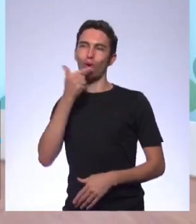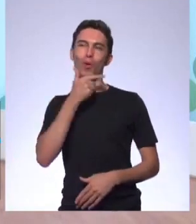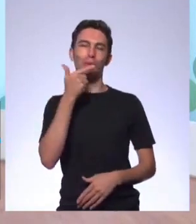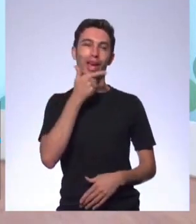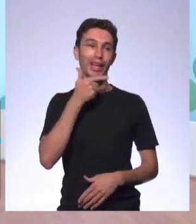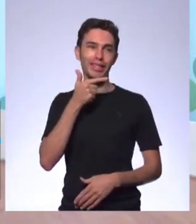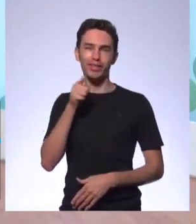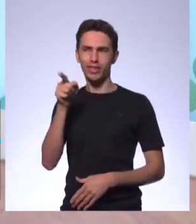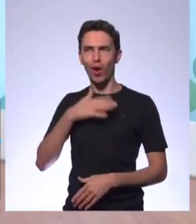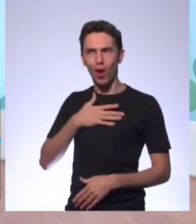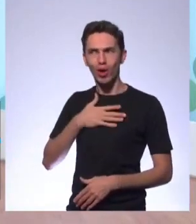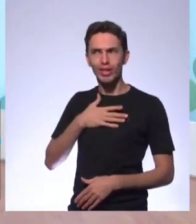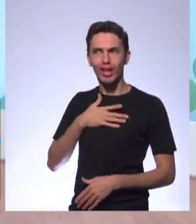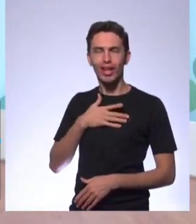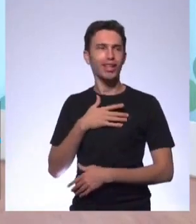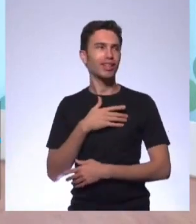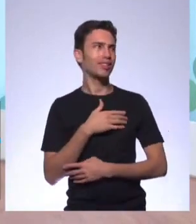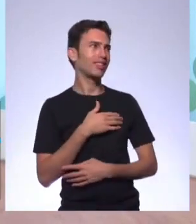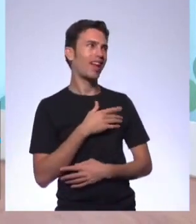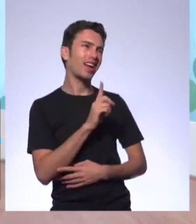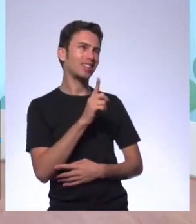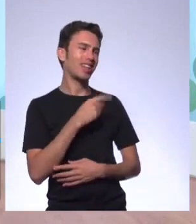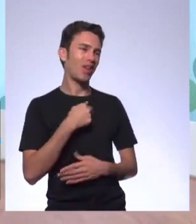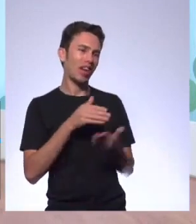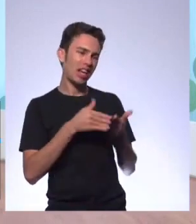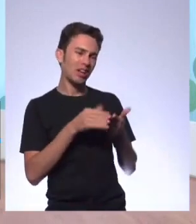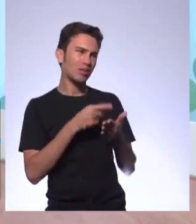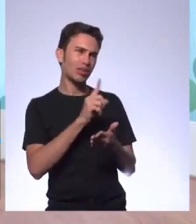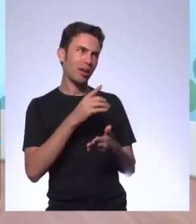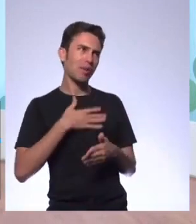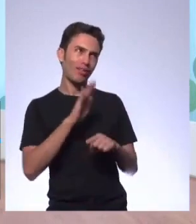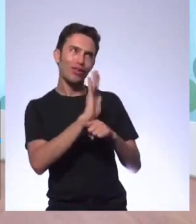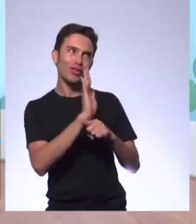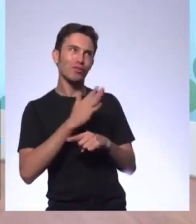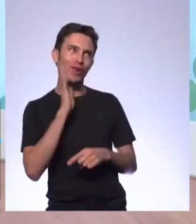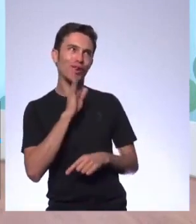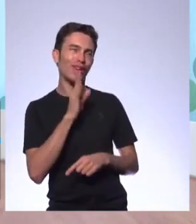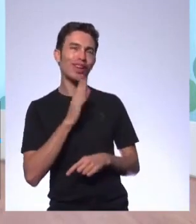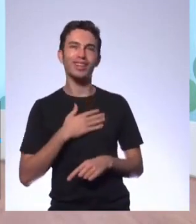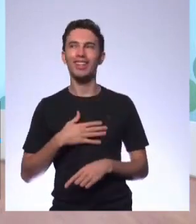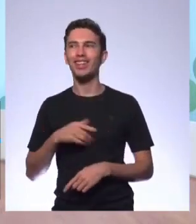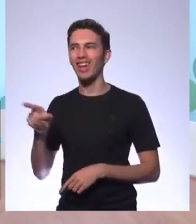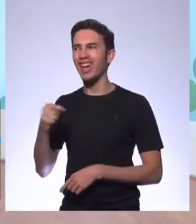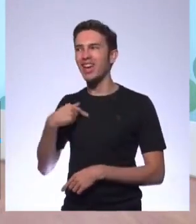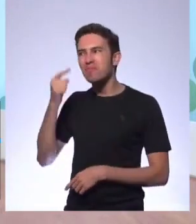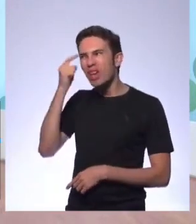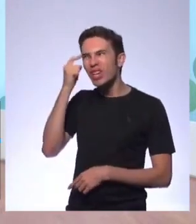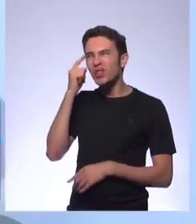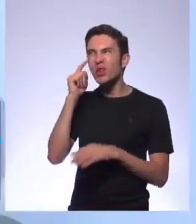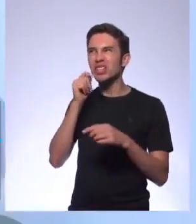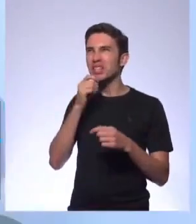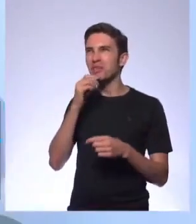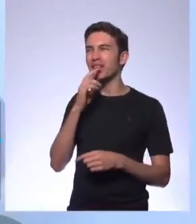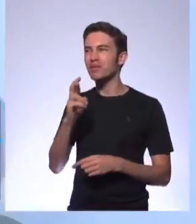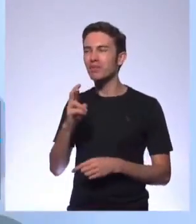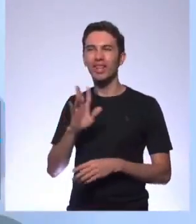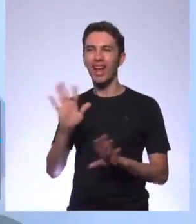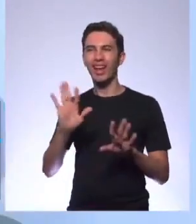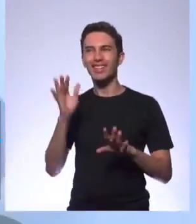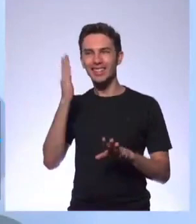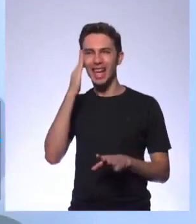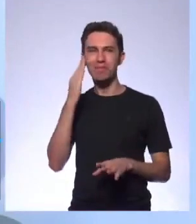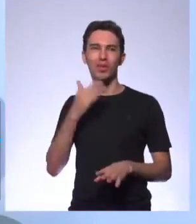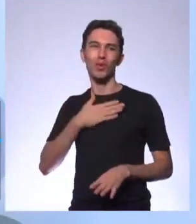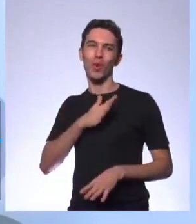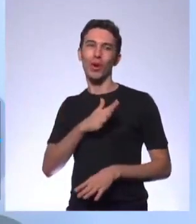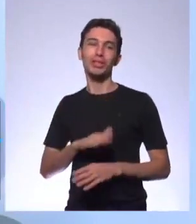Ah, eu gosto bastante. Livro não, mas filme eu acho bacana. Pensou para responder, não gosta muito. Então, cada um tem aí o seu